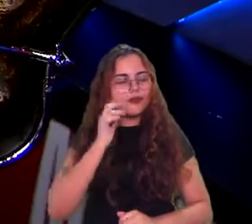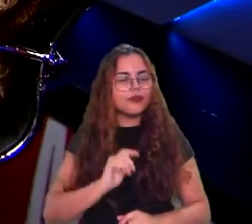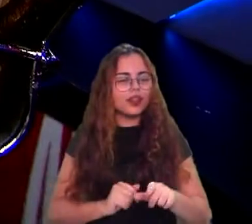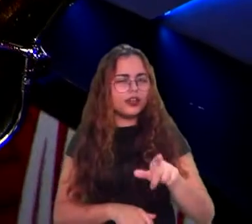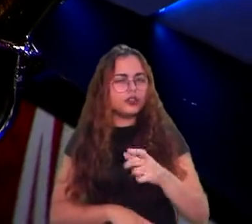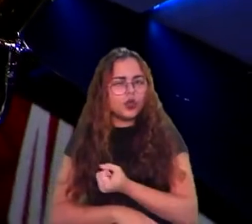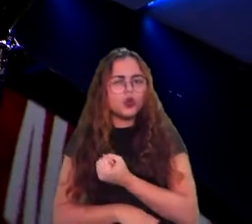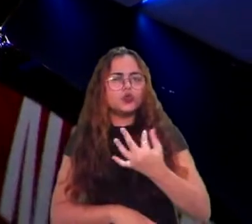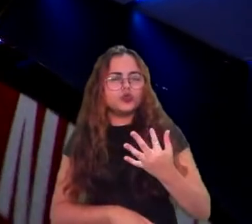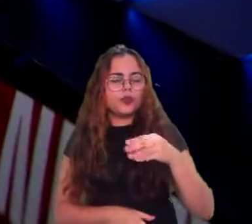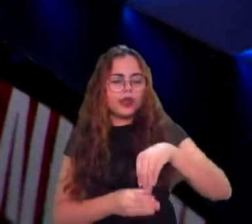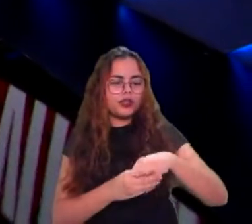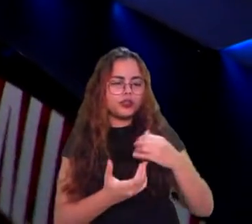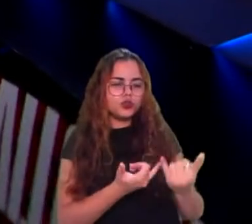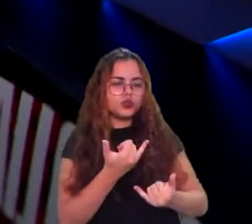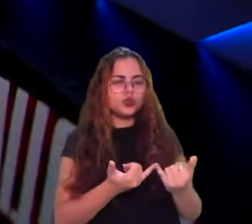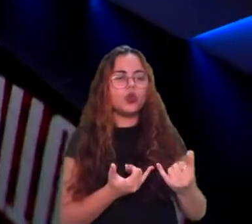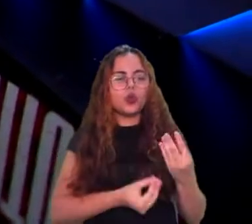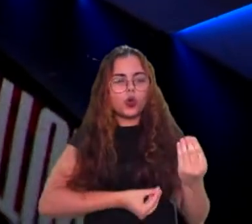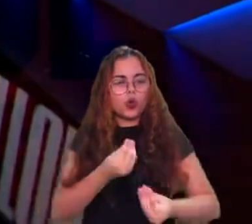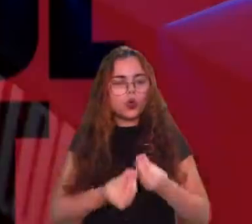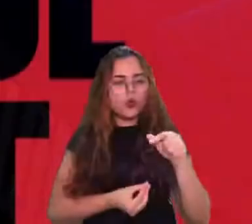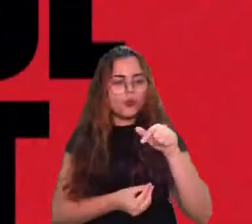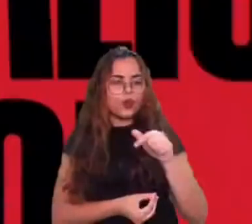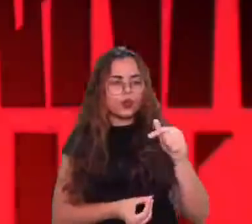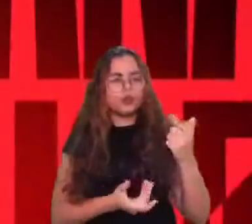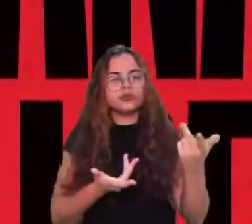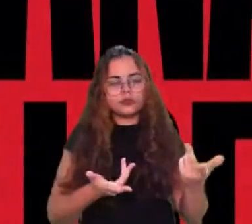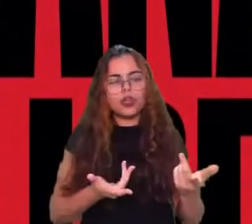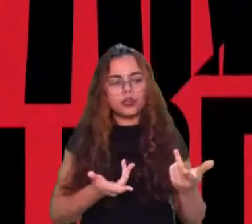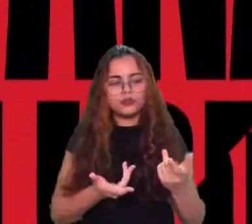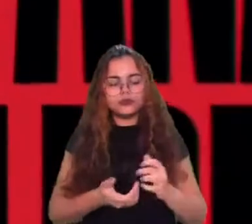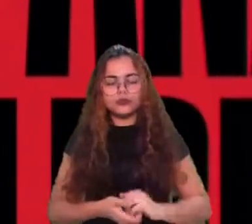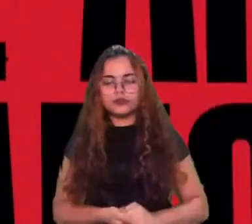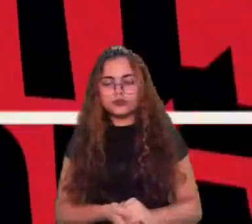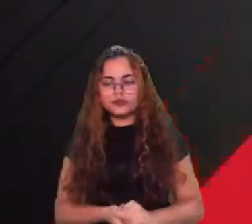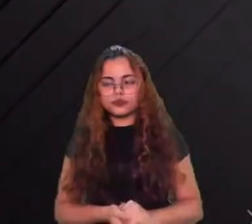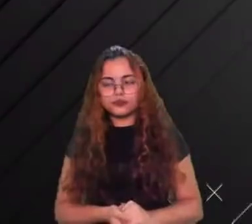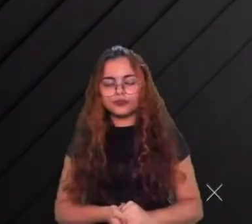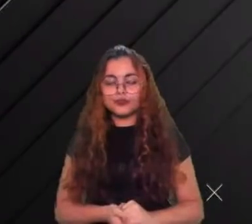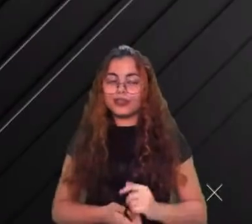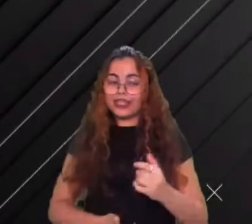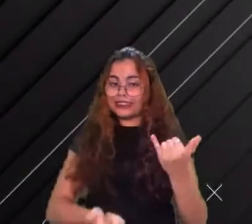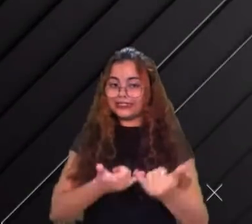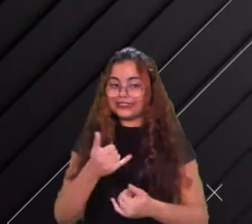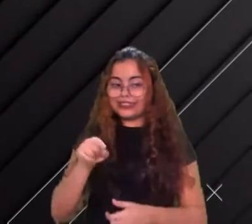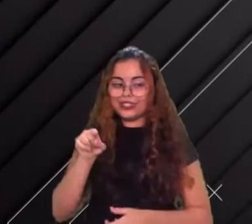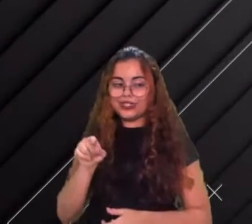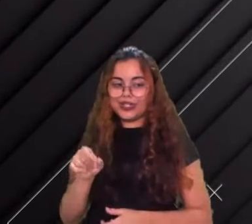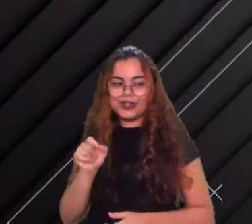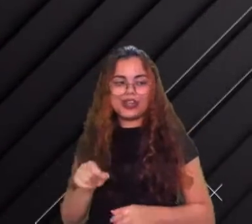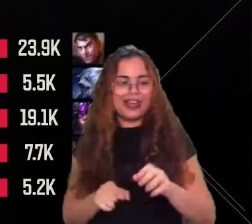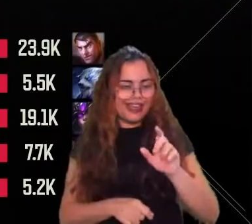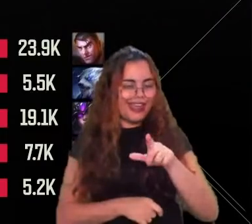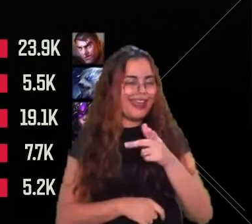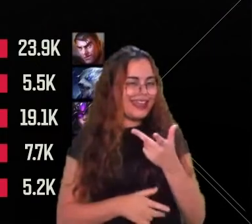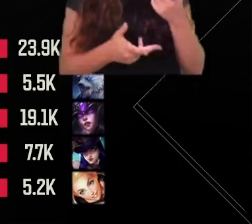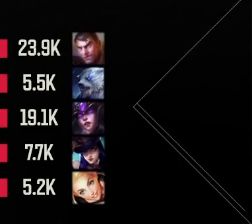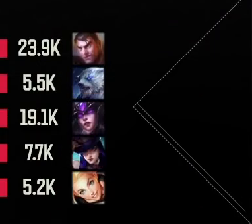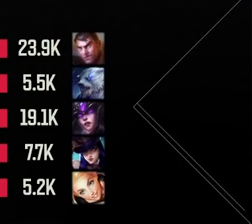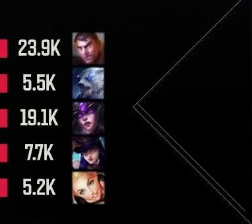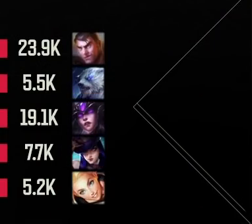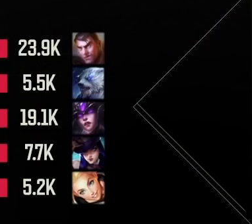foram aí esses números, o controle da equipe da É, esse jogo você participou um pouco mais, né, Cacá? Tava devendo, a torcida da PENG tava te cobrando,